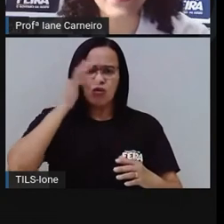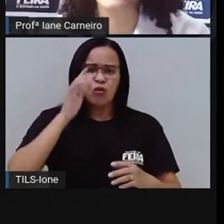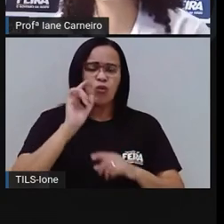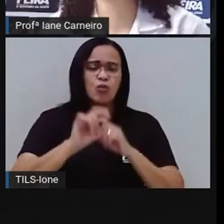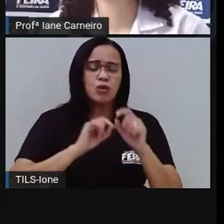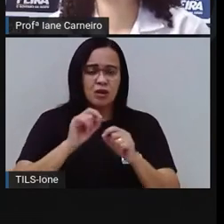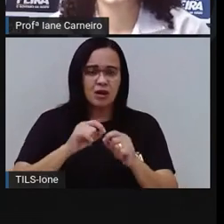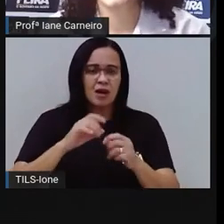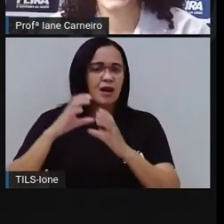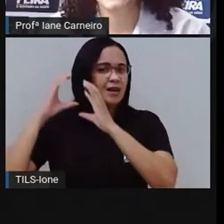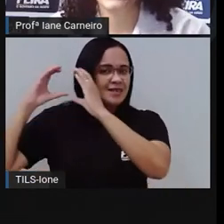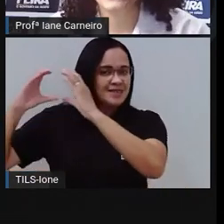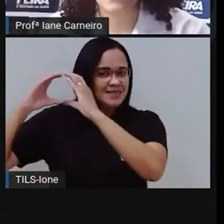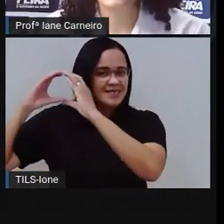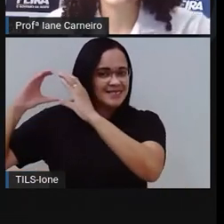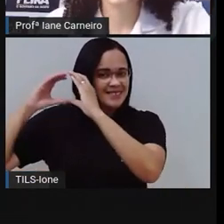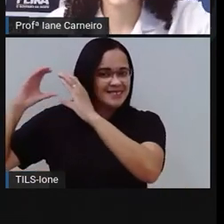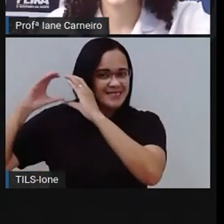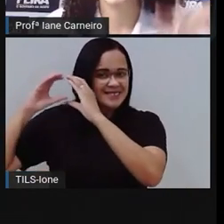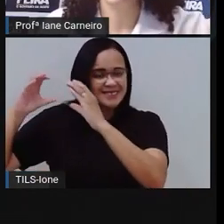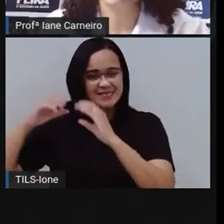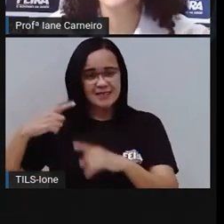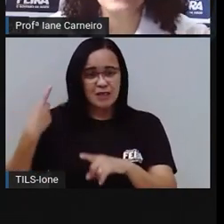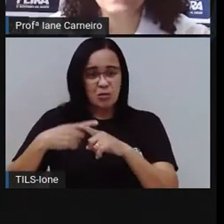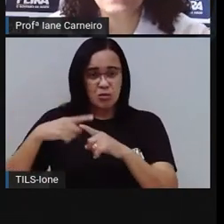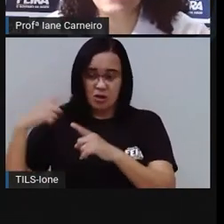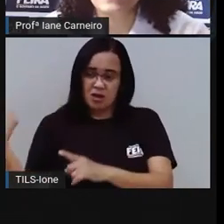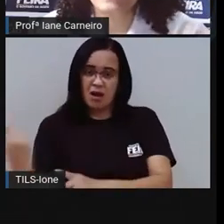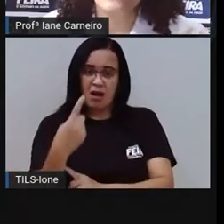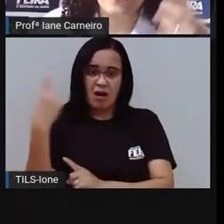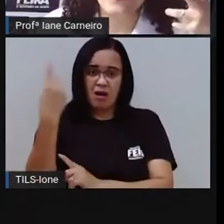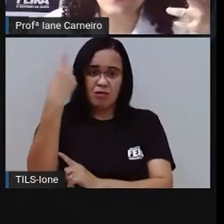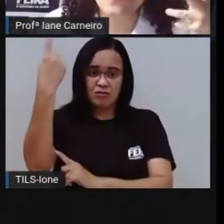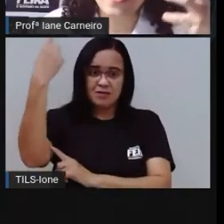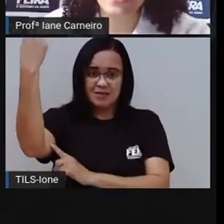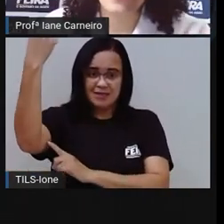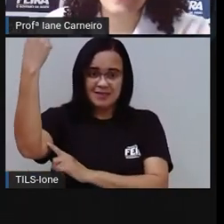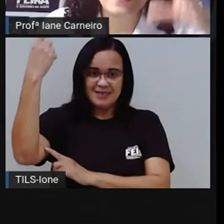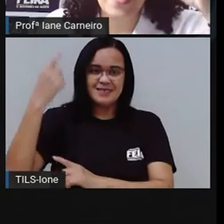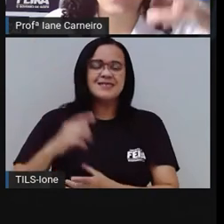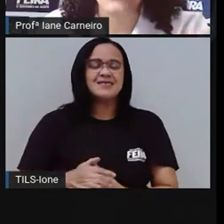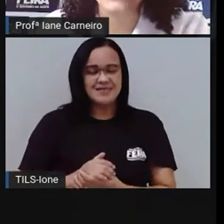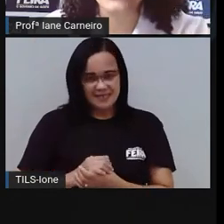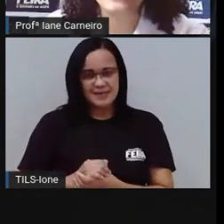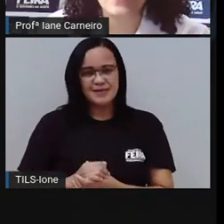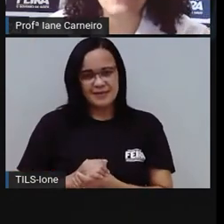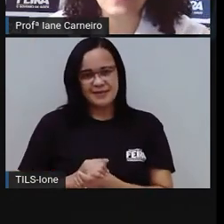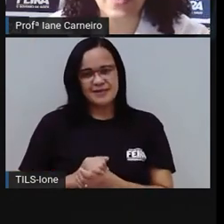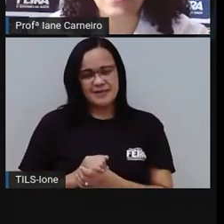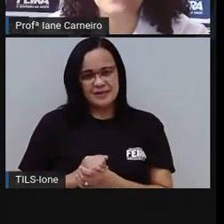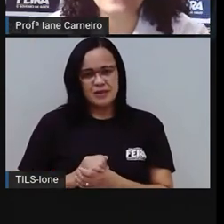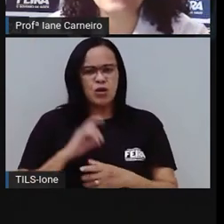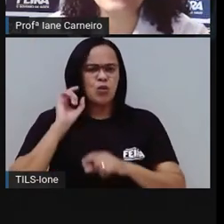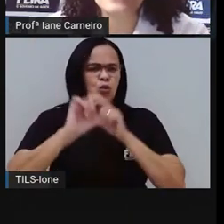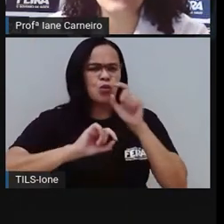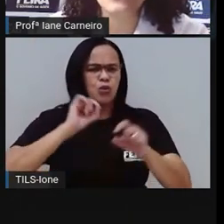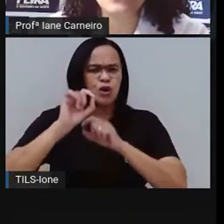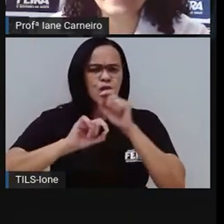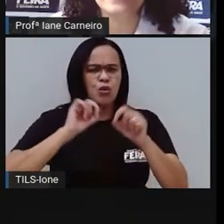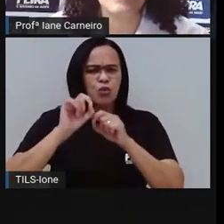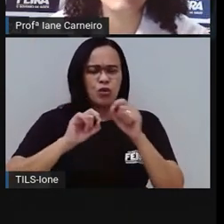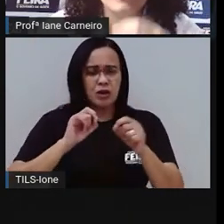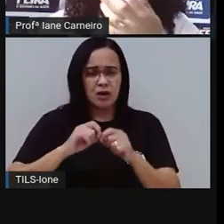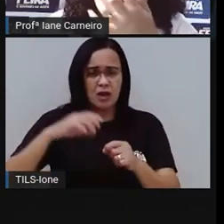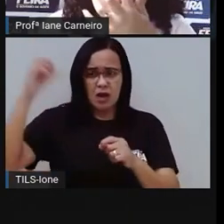Coqueiro. Tem altas torres, né? Não é uma torre de verdade, é porque ele é alto. O que é o que é? São